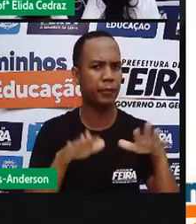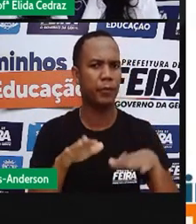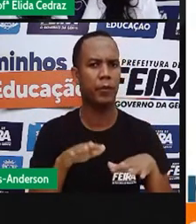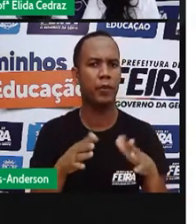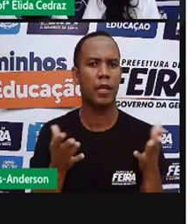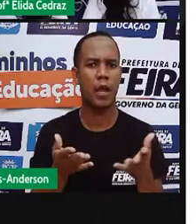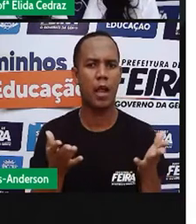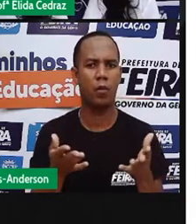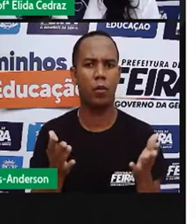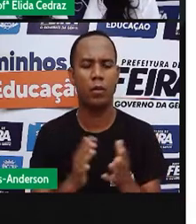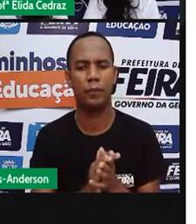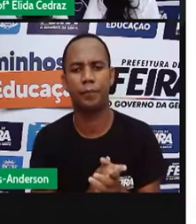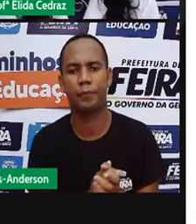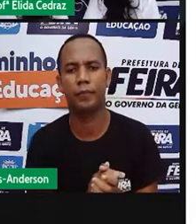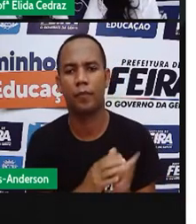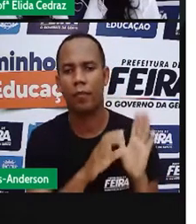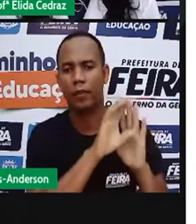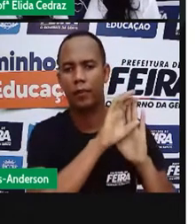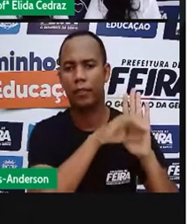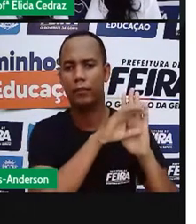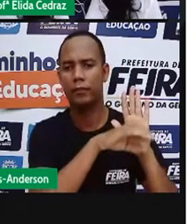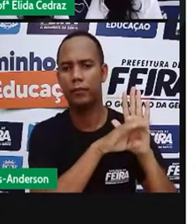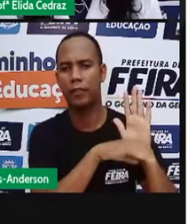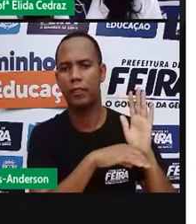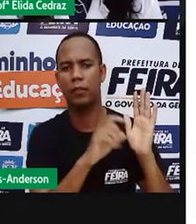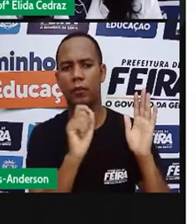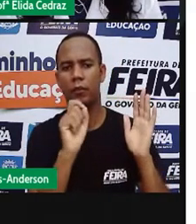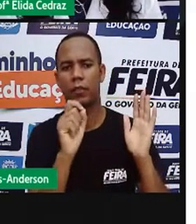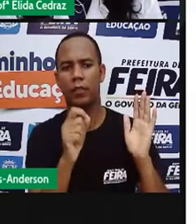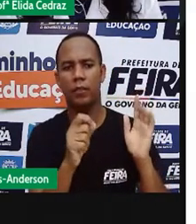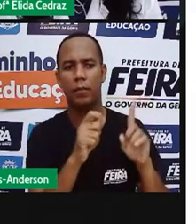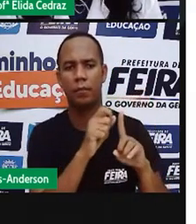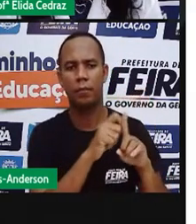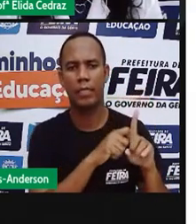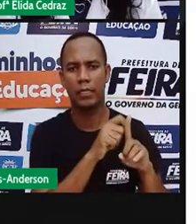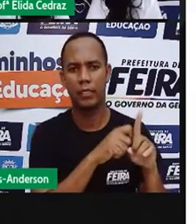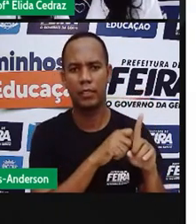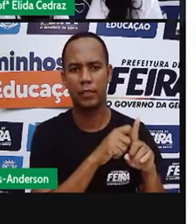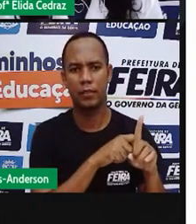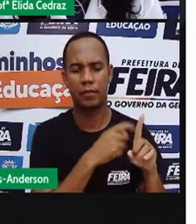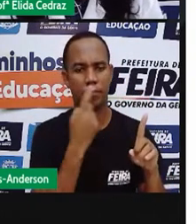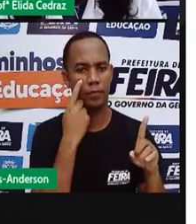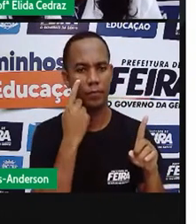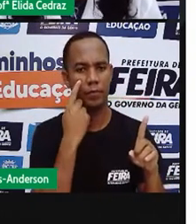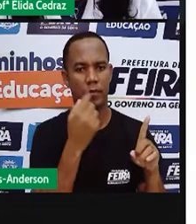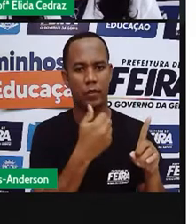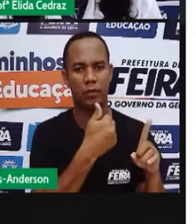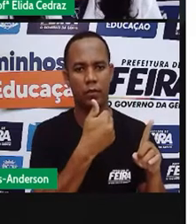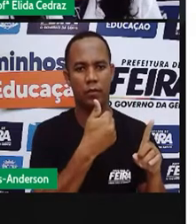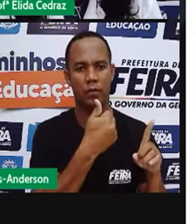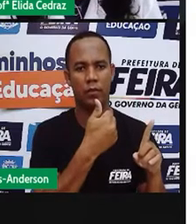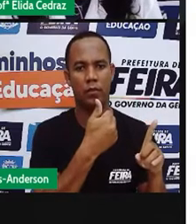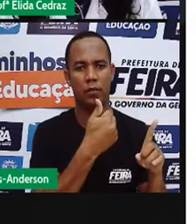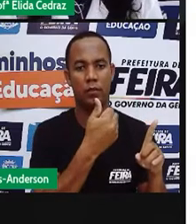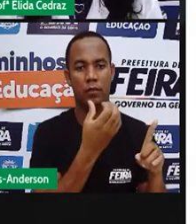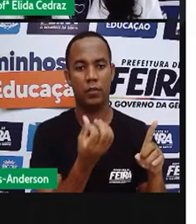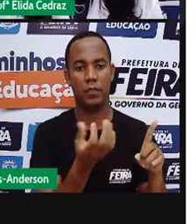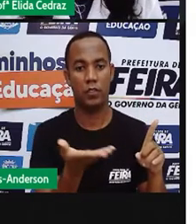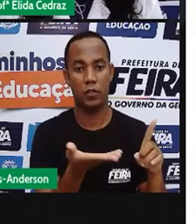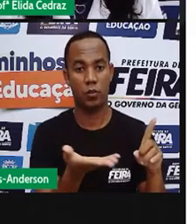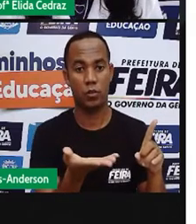Nosso calendário de 2021, do mês de junho, a data é 16